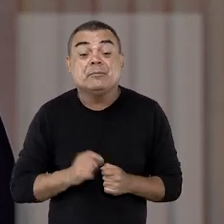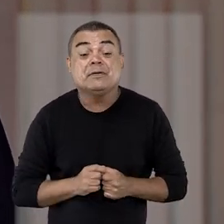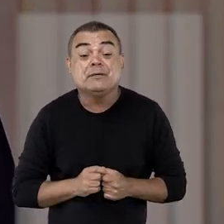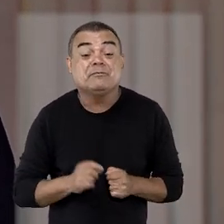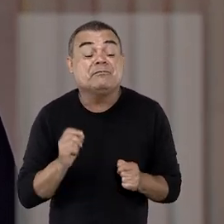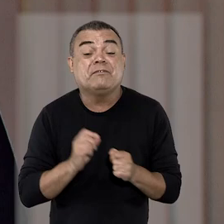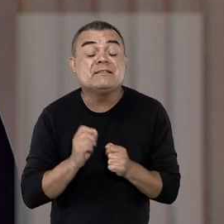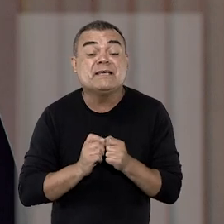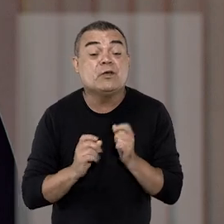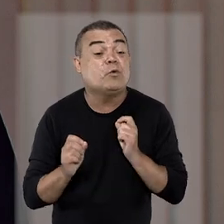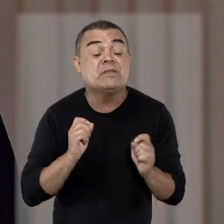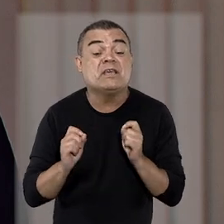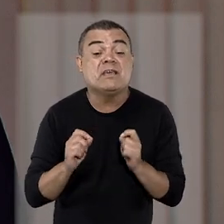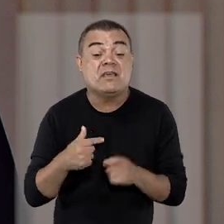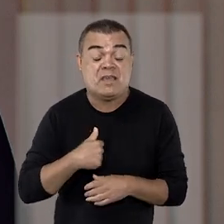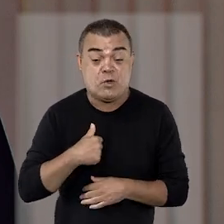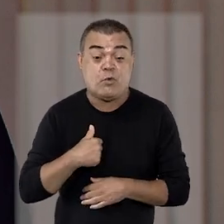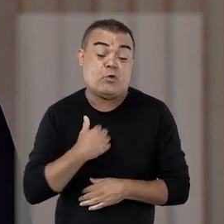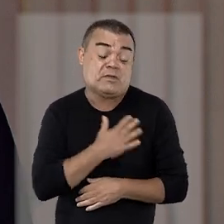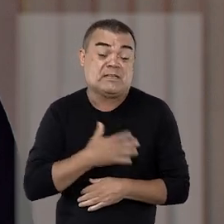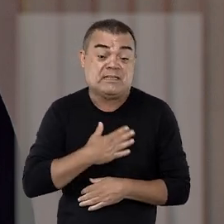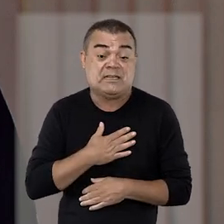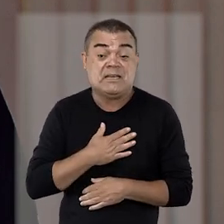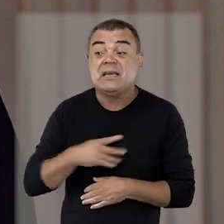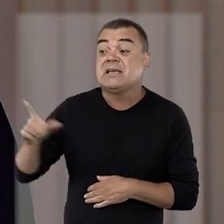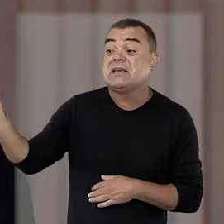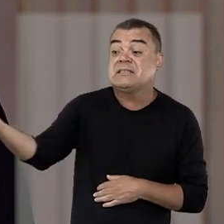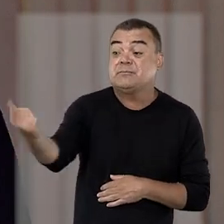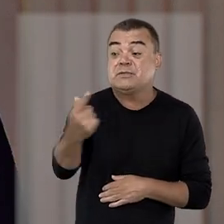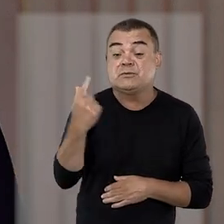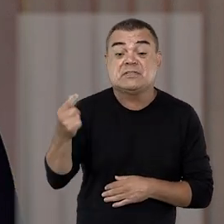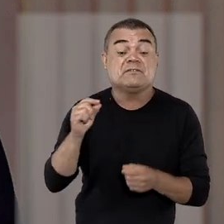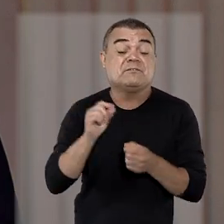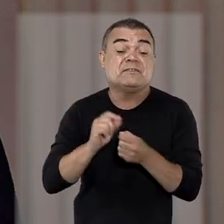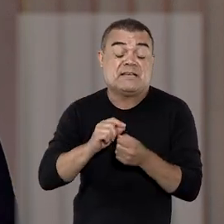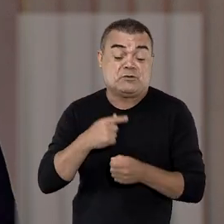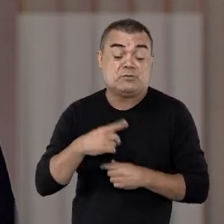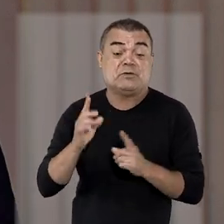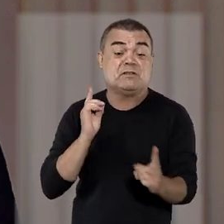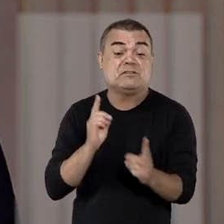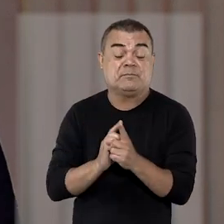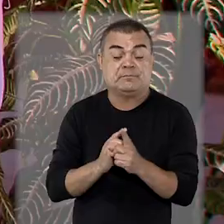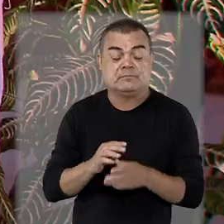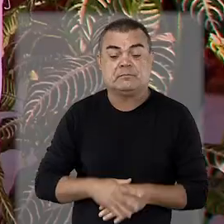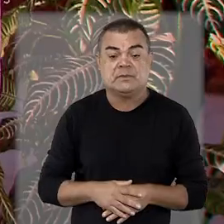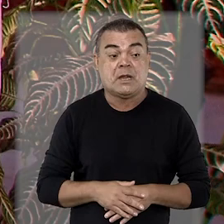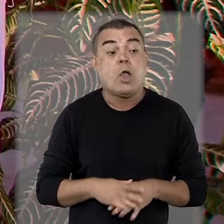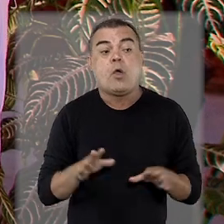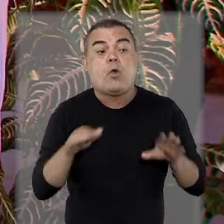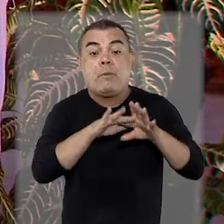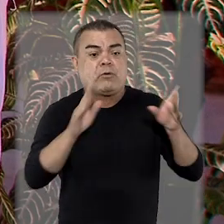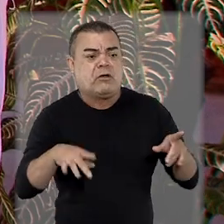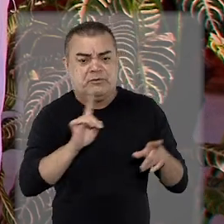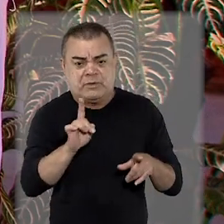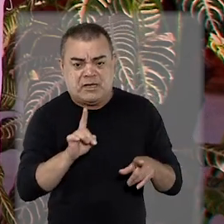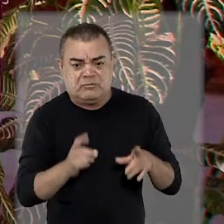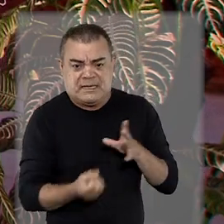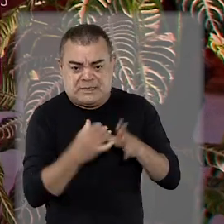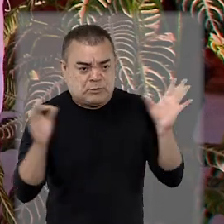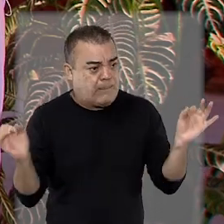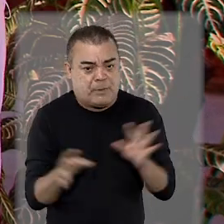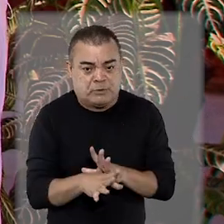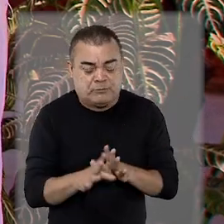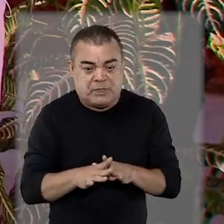aqui para fazer, assim, o que eu gostaria que fizessem comigo em um atendimento. O balcão virtual, ele não nasceu